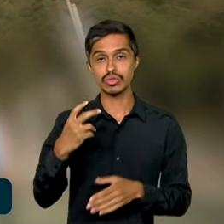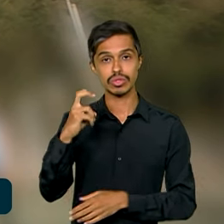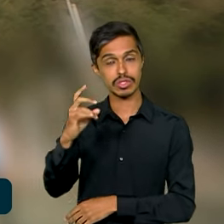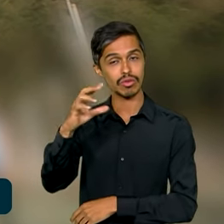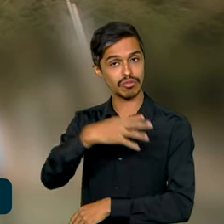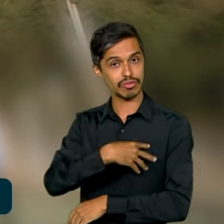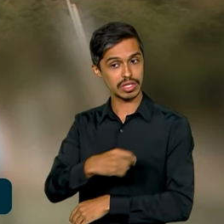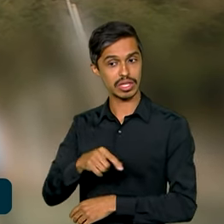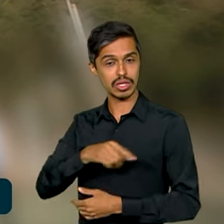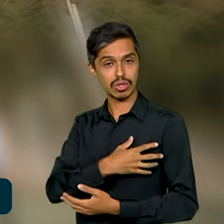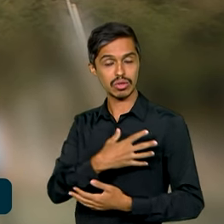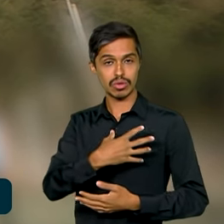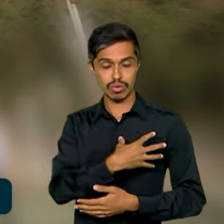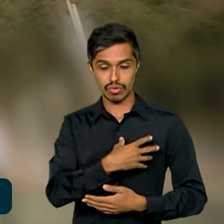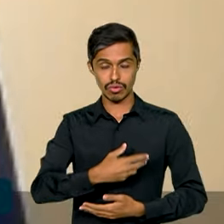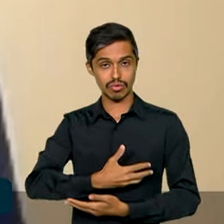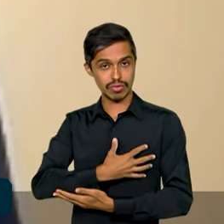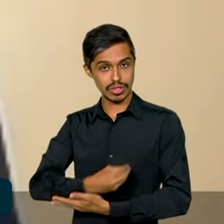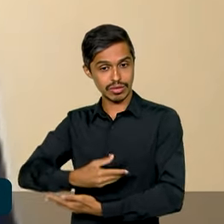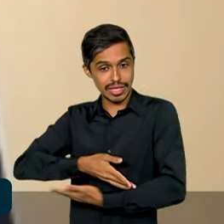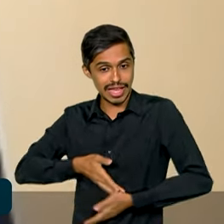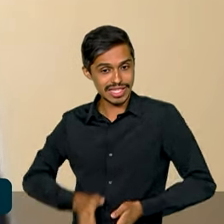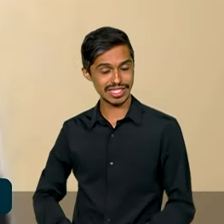contraiu o vírus assim que nasceu.